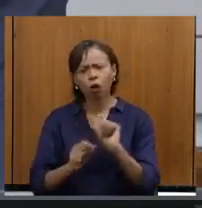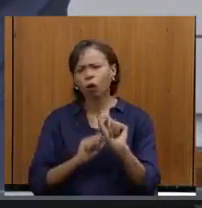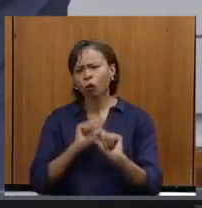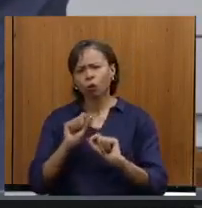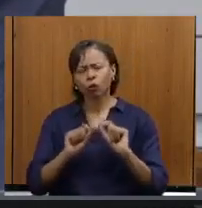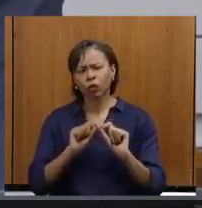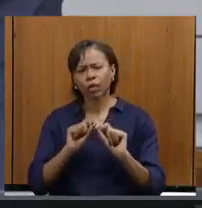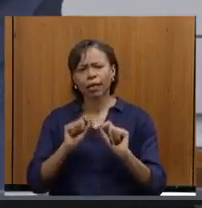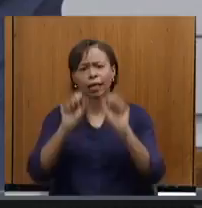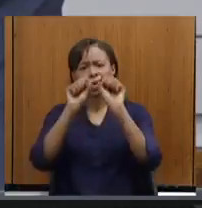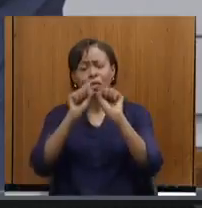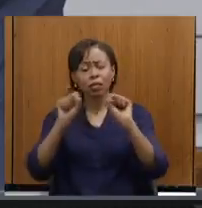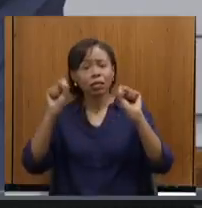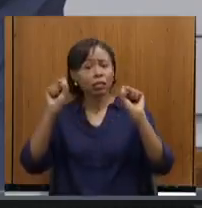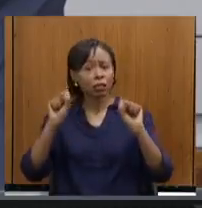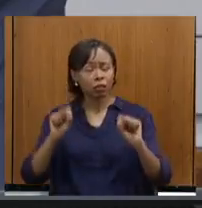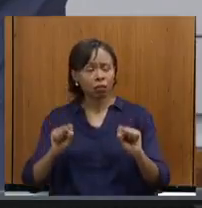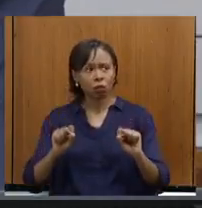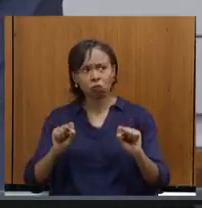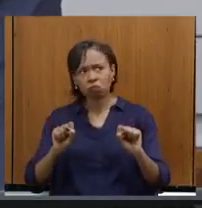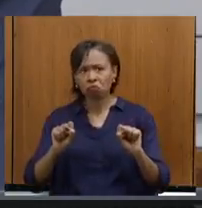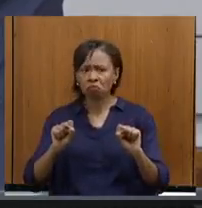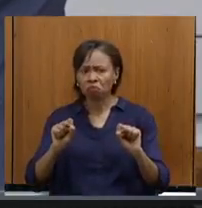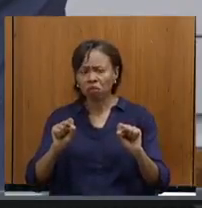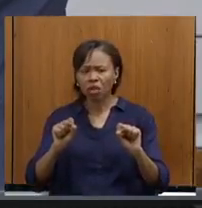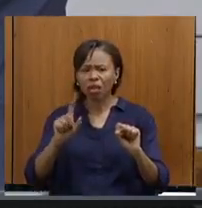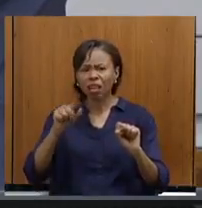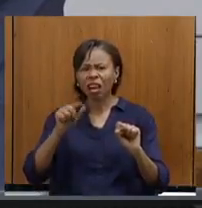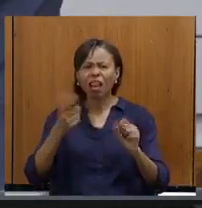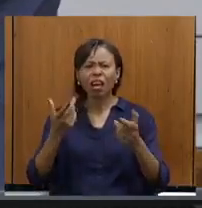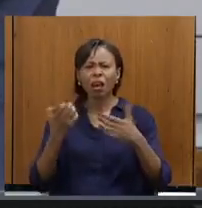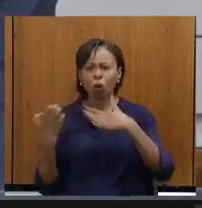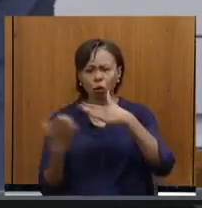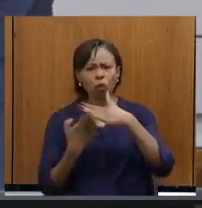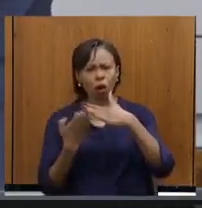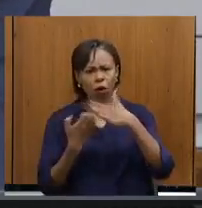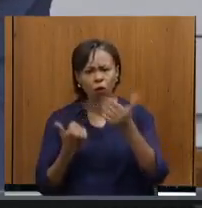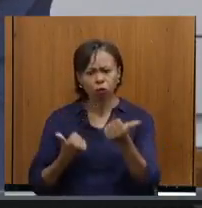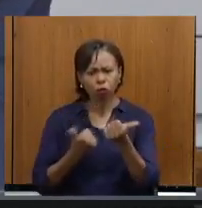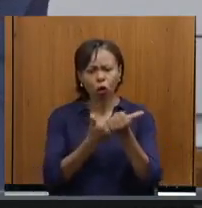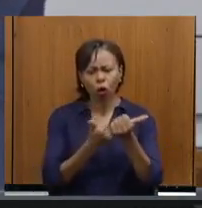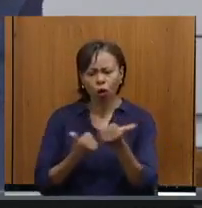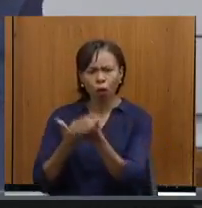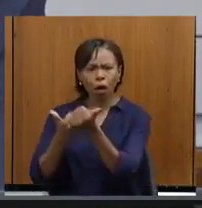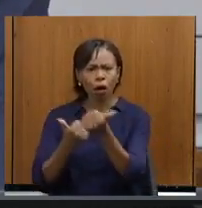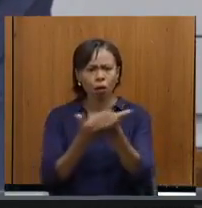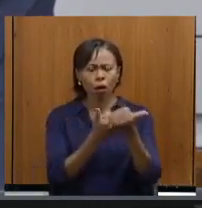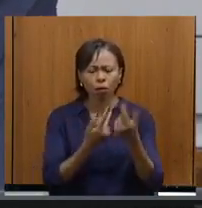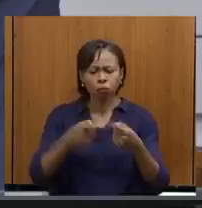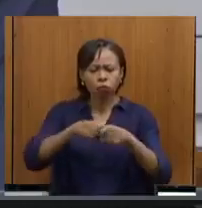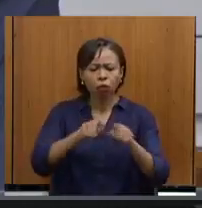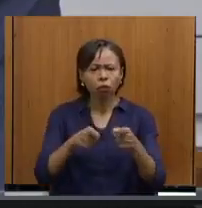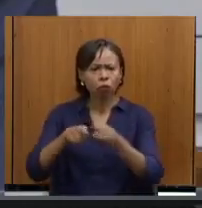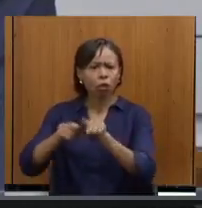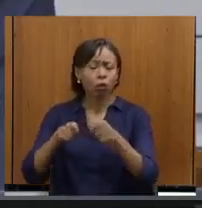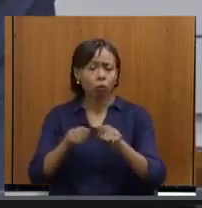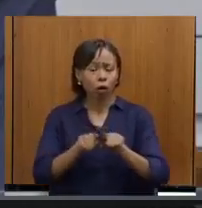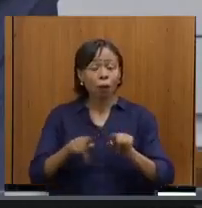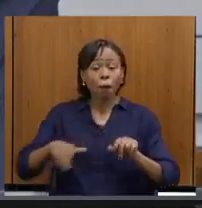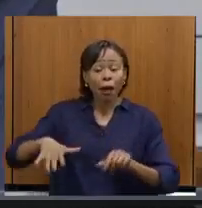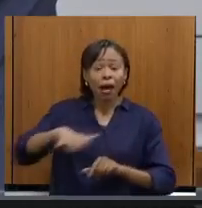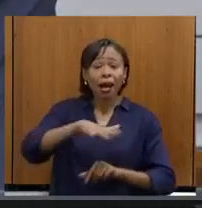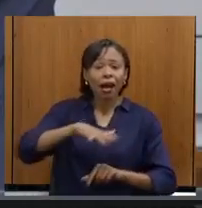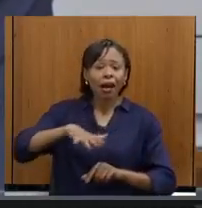é esse sistema, quase que podemos dizer assim, de um consórcio de apoiadores, de patrocinadores do comércio,